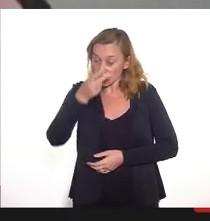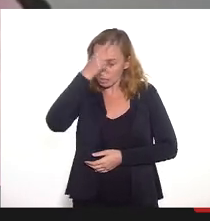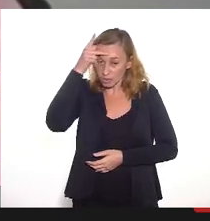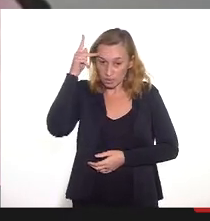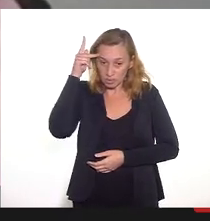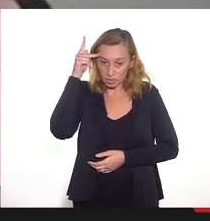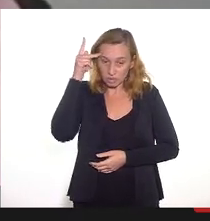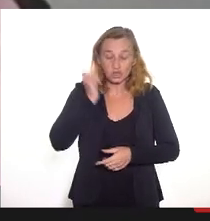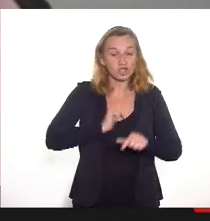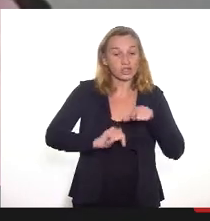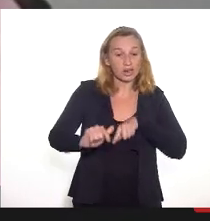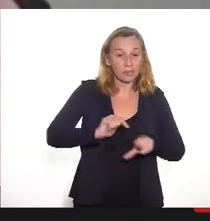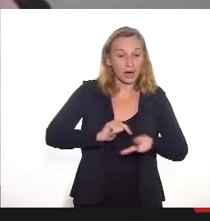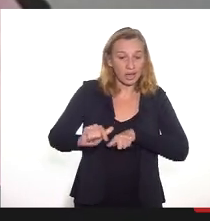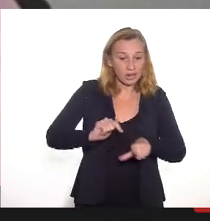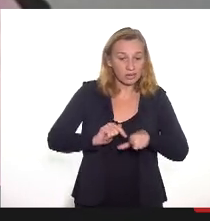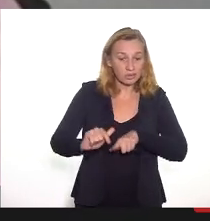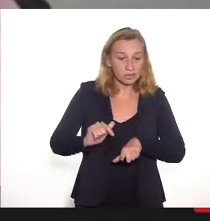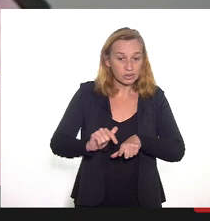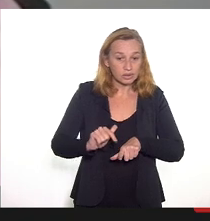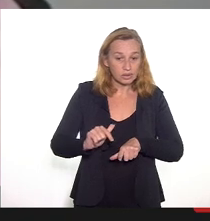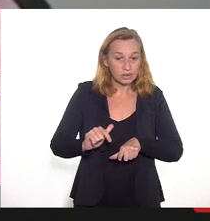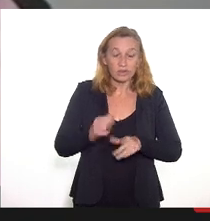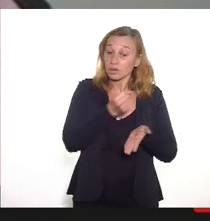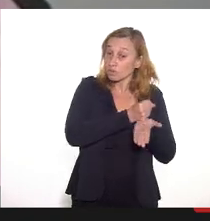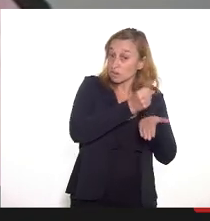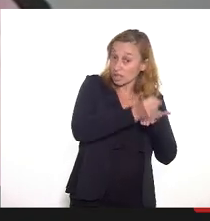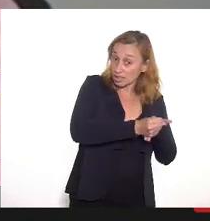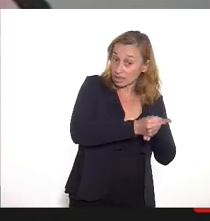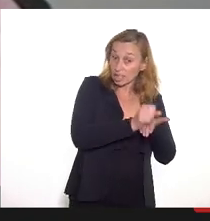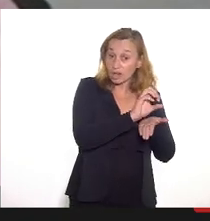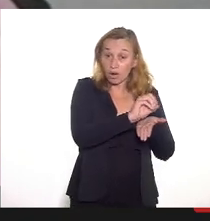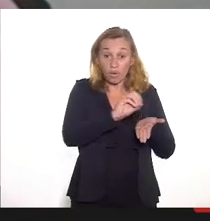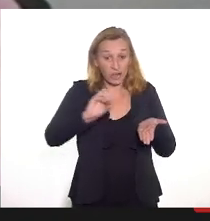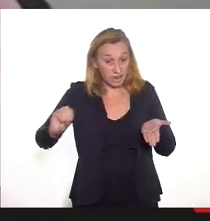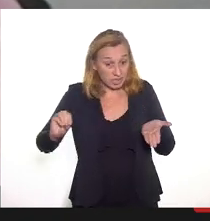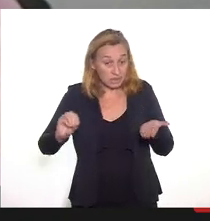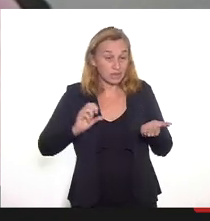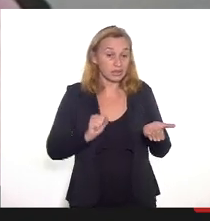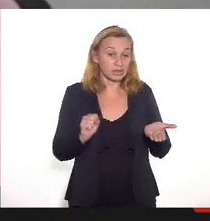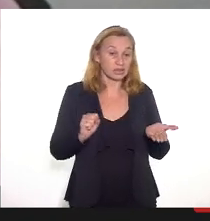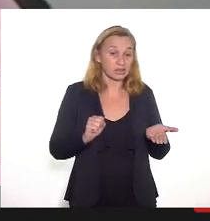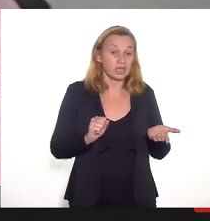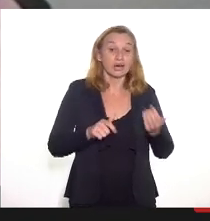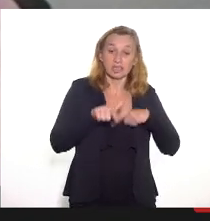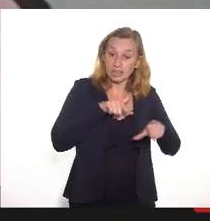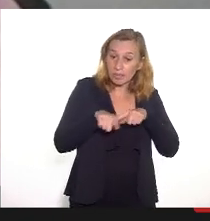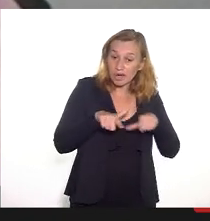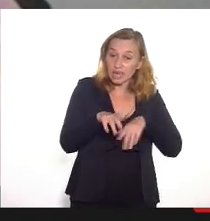que trabalham, está certo, como contratados pelo OS, para trabalhar na área da saúde.